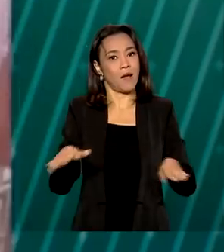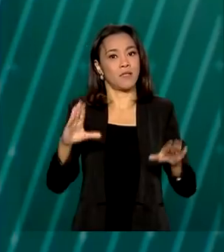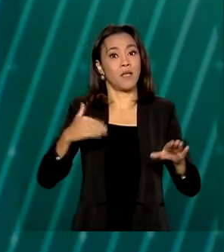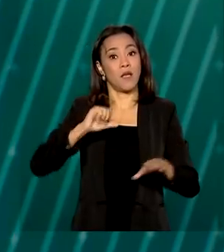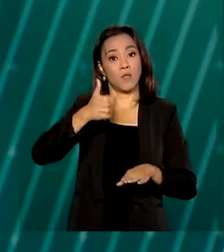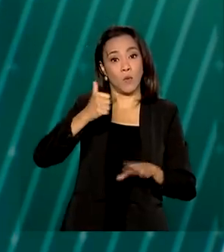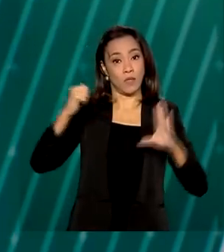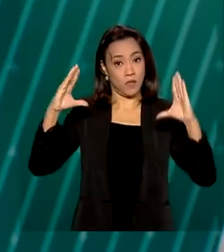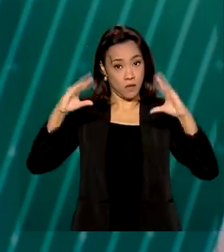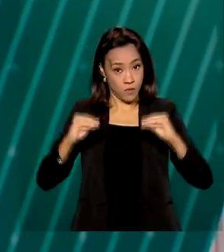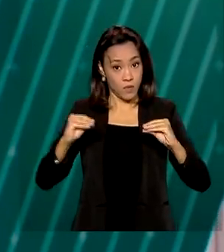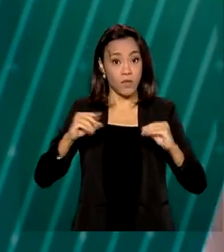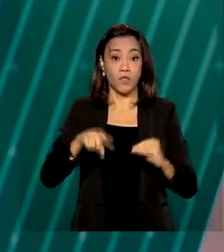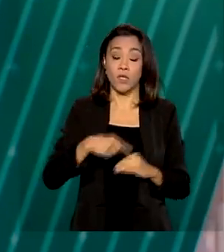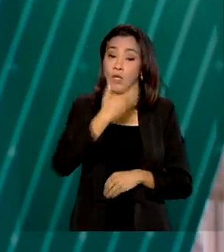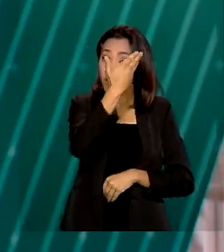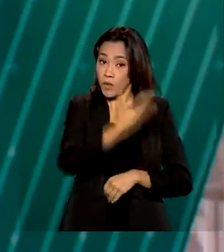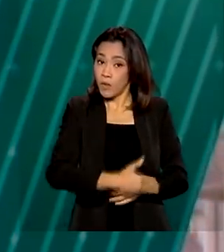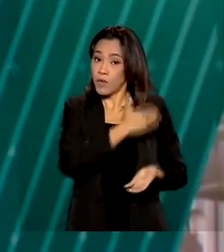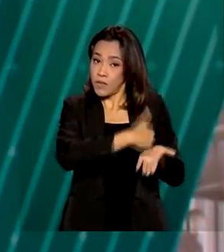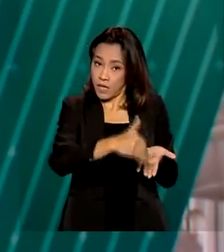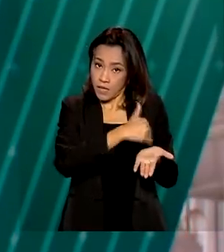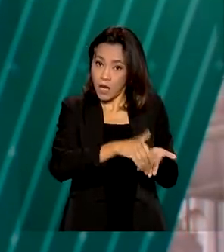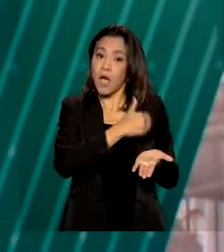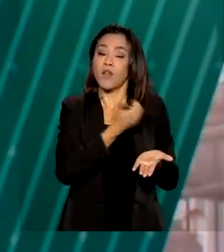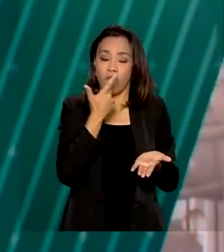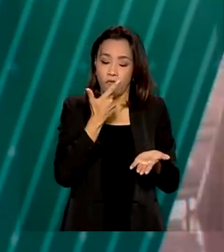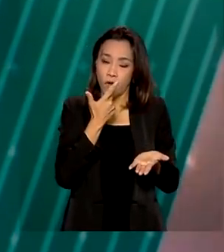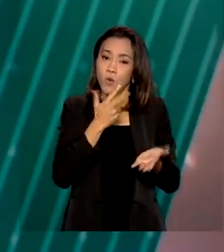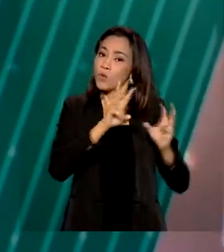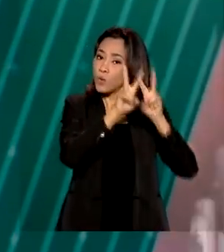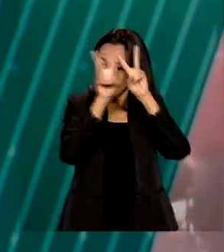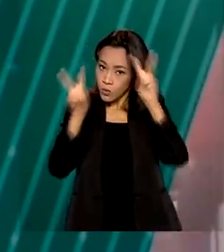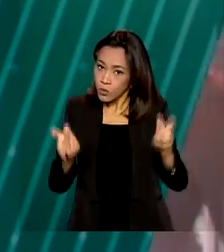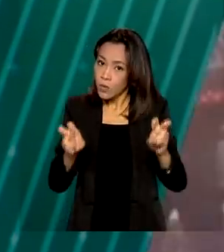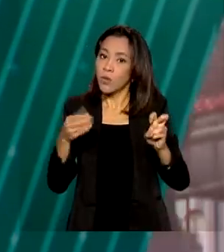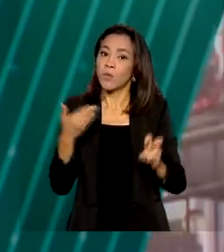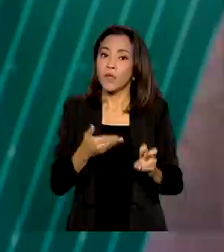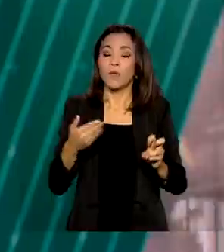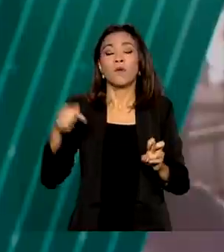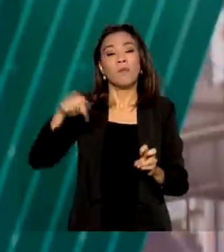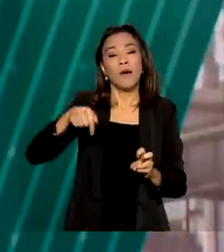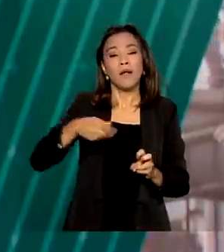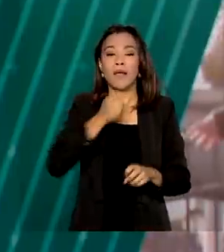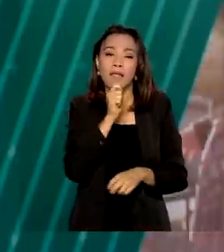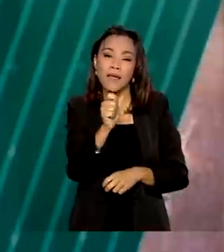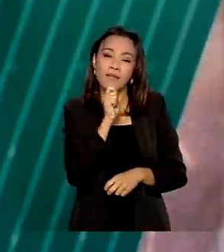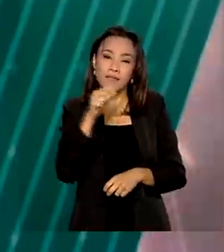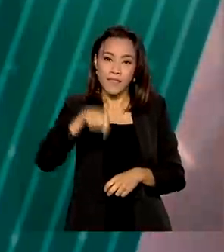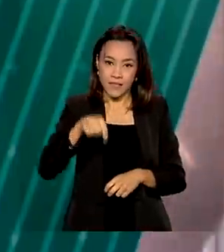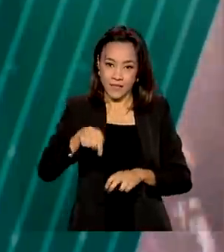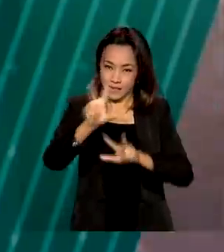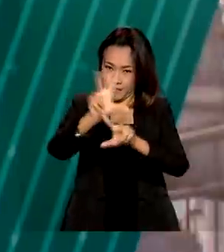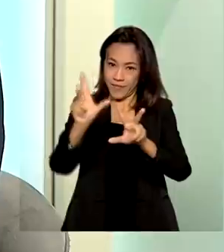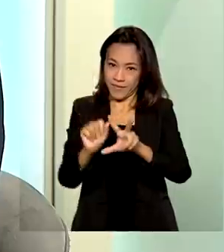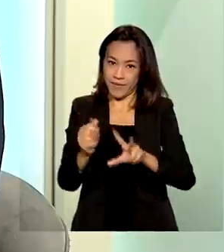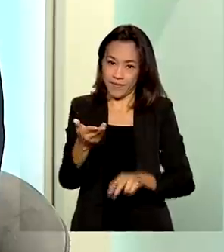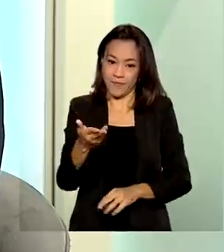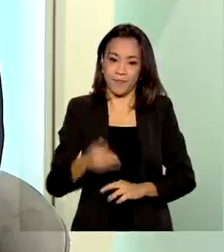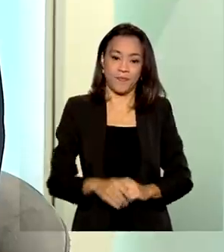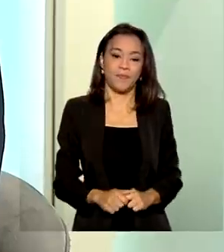da Receita Federal, José Tostes, falou sobre o assunto neste domingo para o Programa Brasil em Pauta, aqui da TV Brasil.